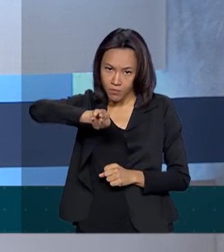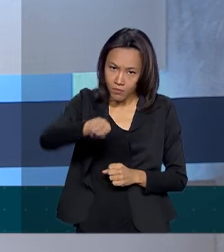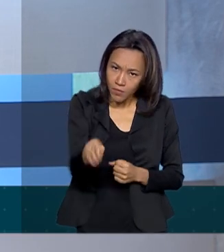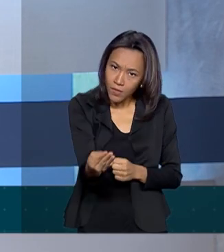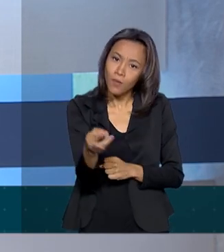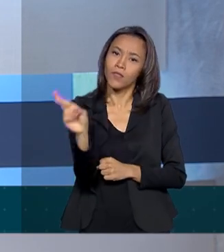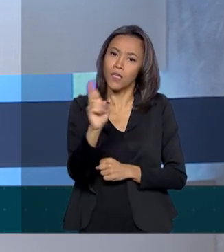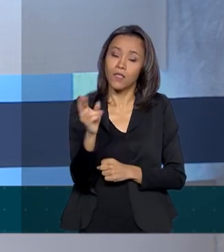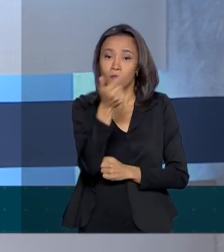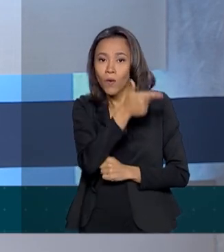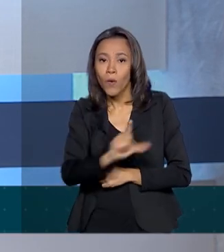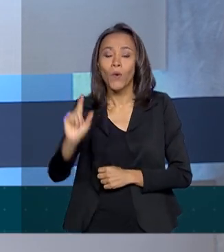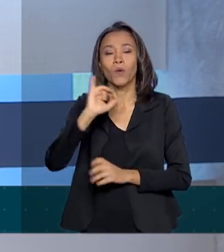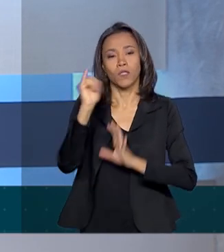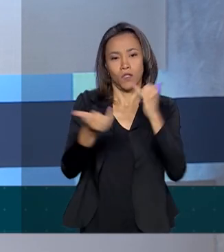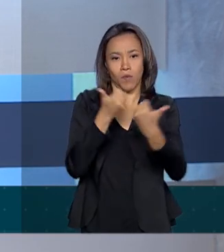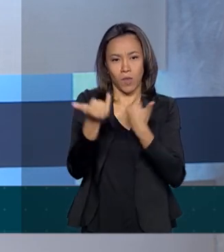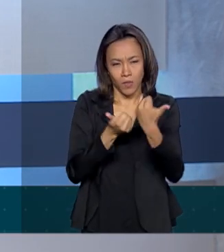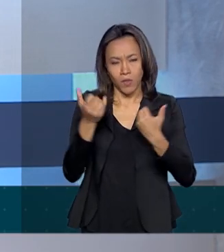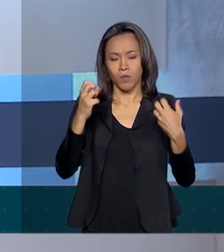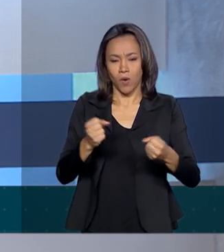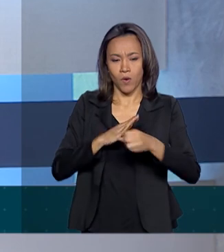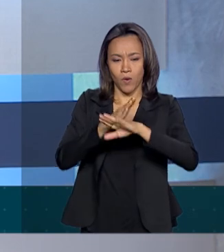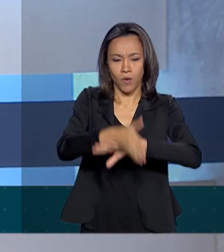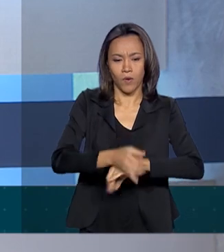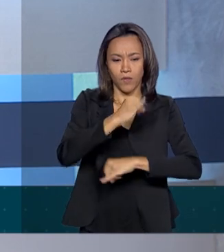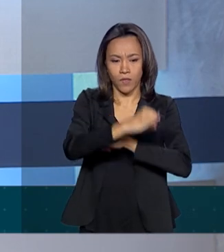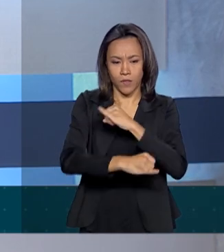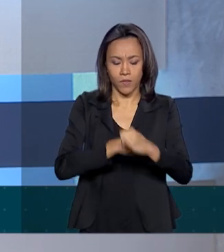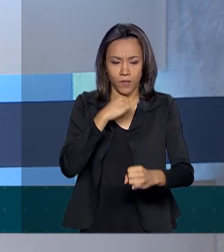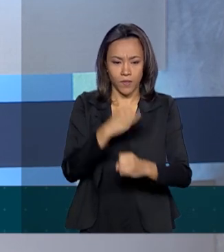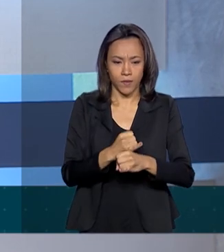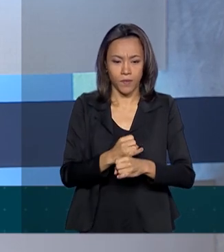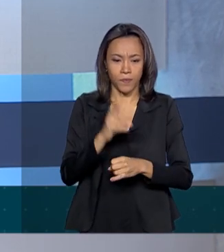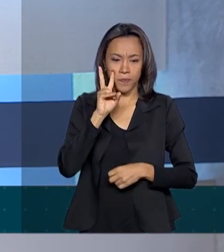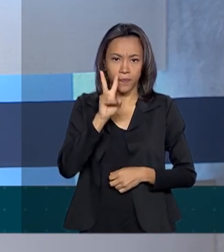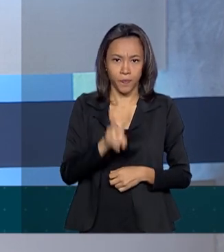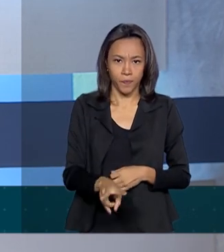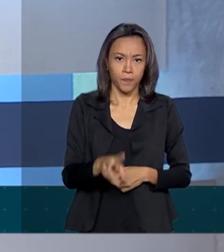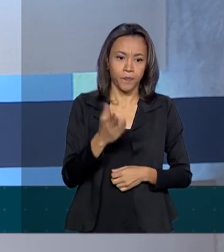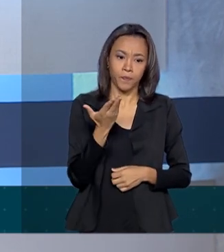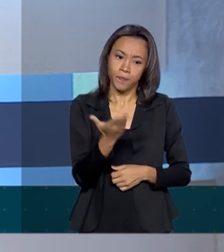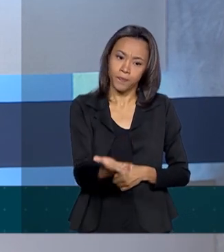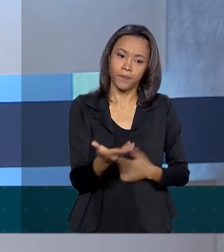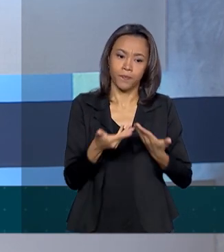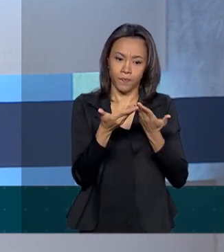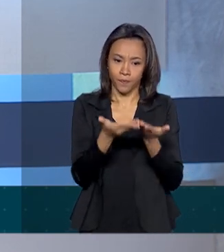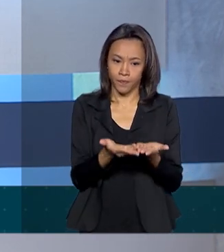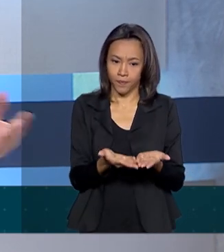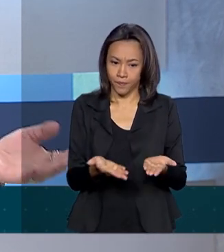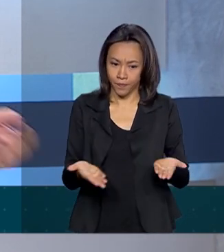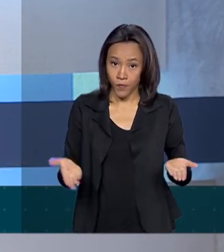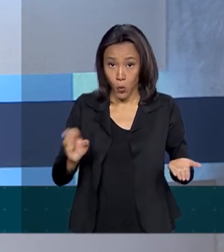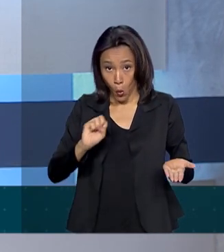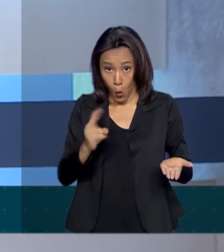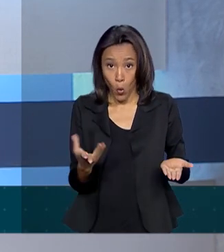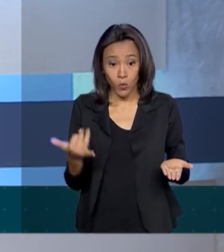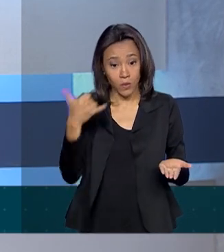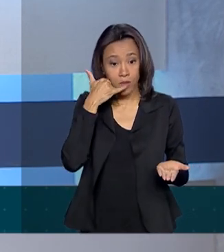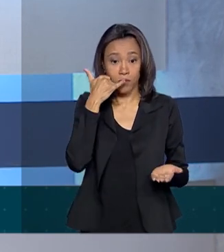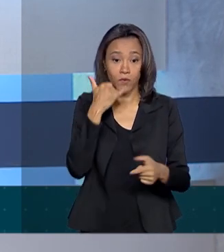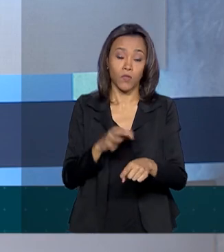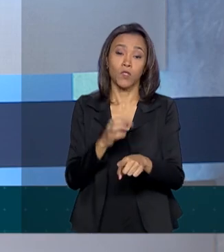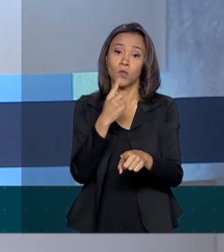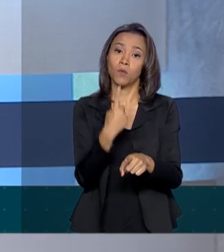Outras informações na página da Receita, que é o receita.economia.gov.br ou no Receita